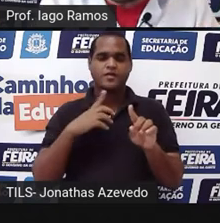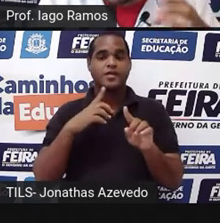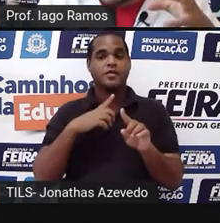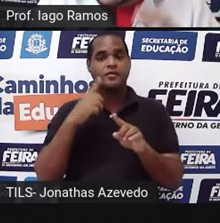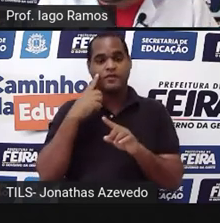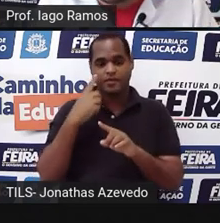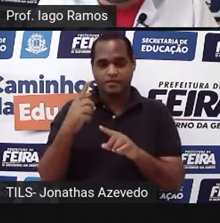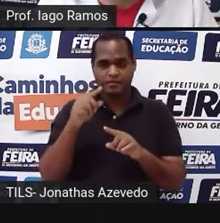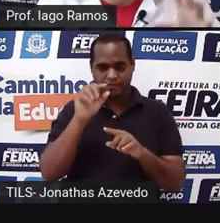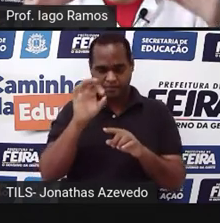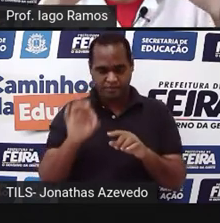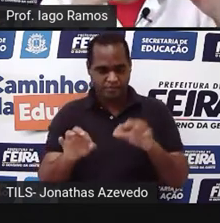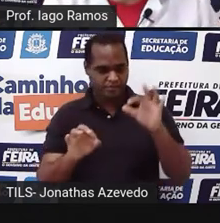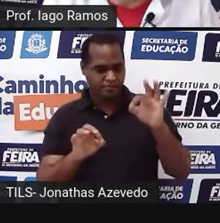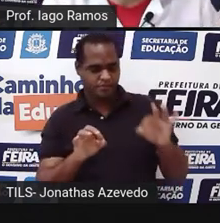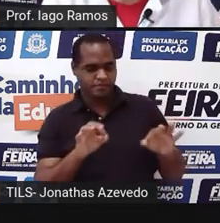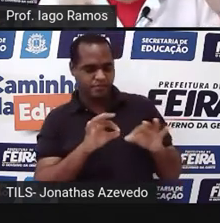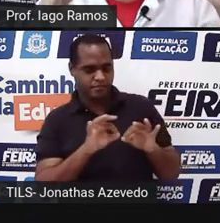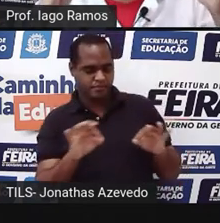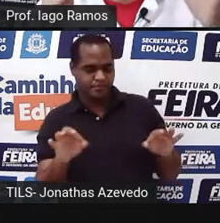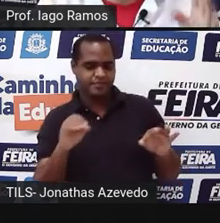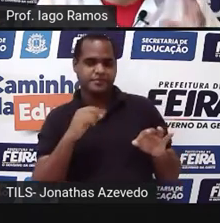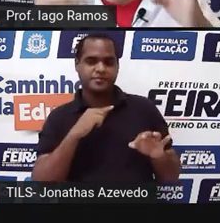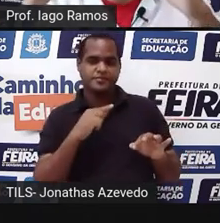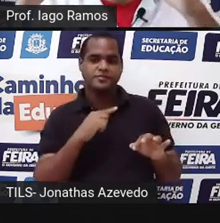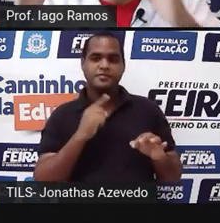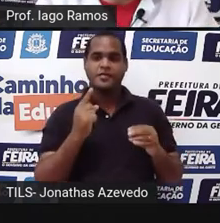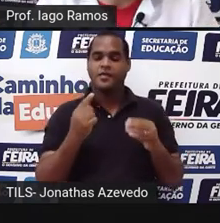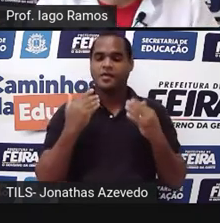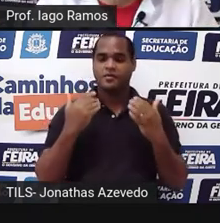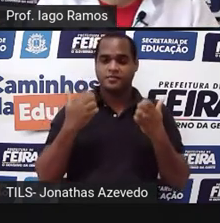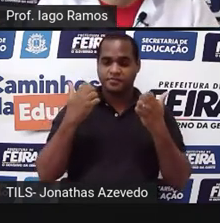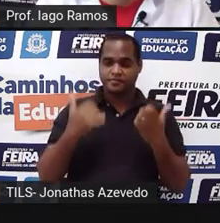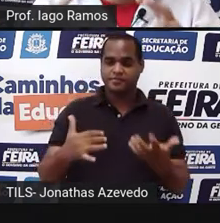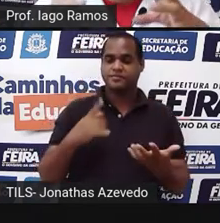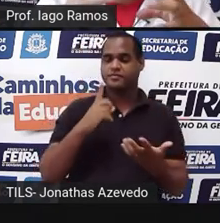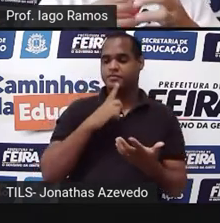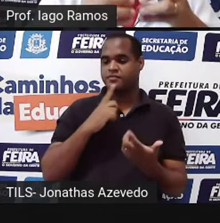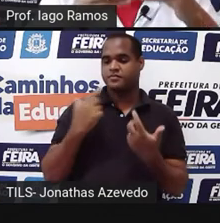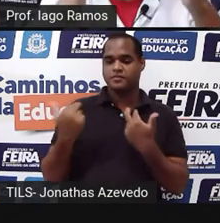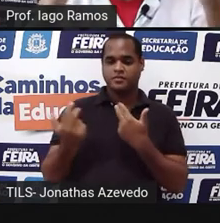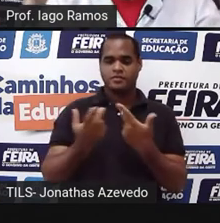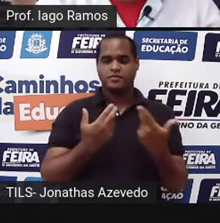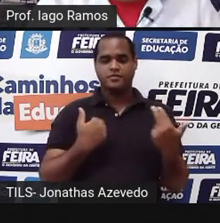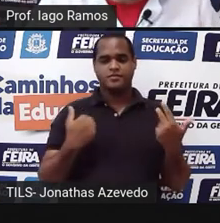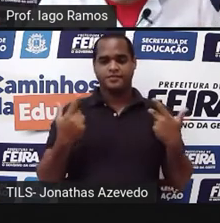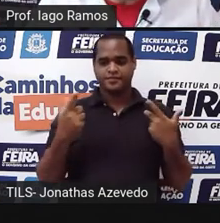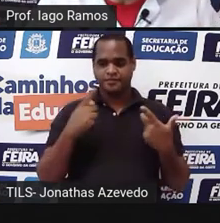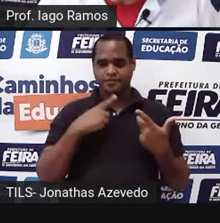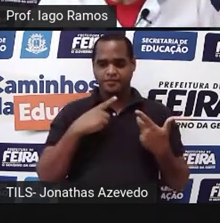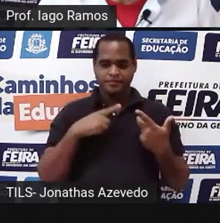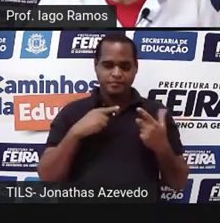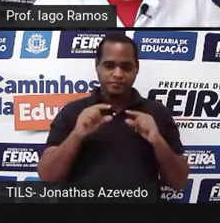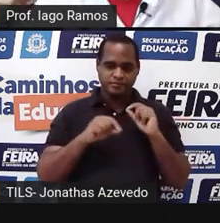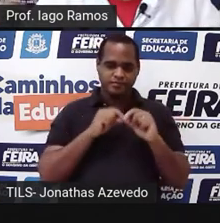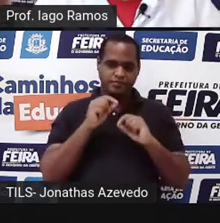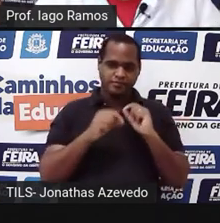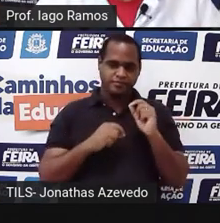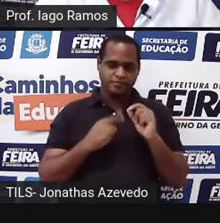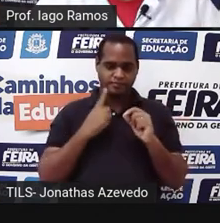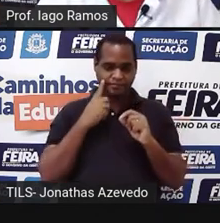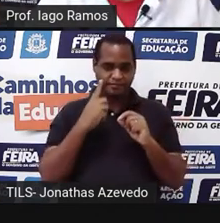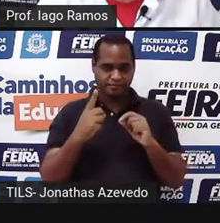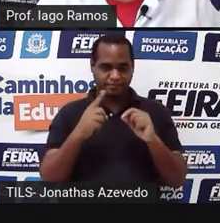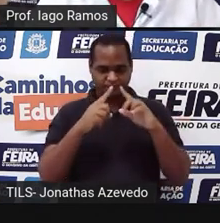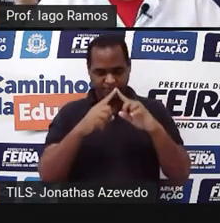condição para os lados é lados correspondentes proporcionais. Só olhando isso nos triângulos, eu